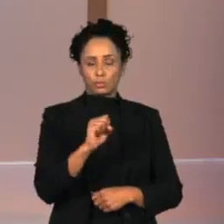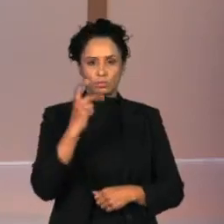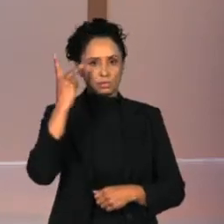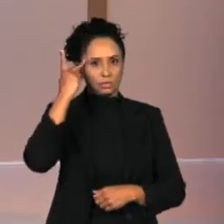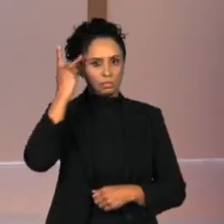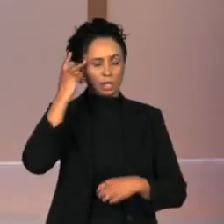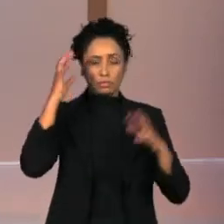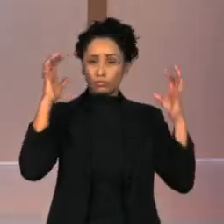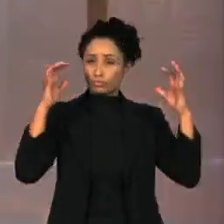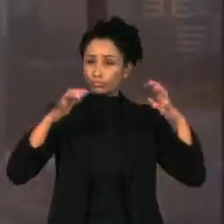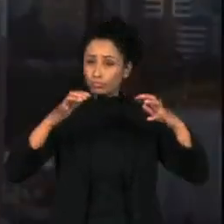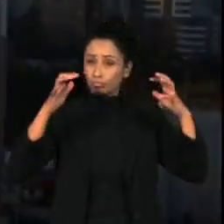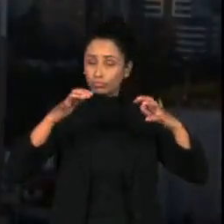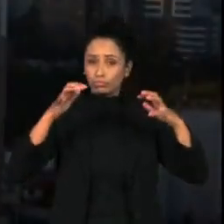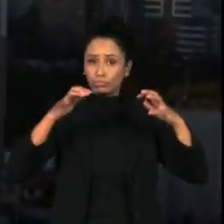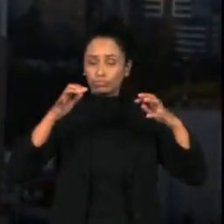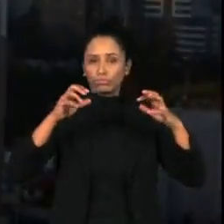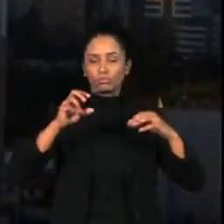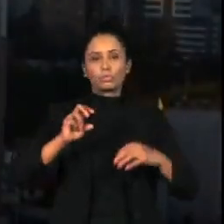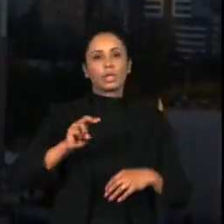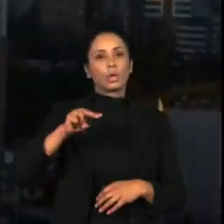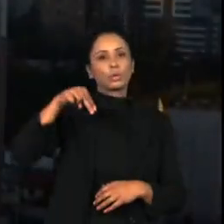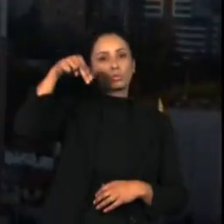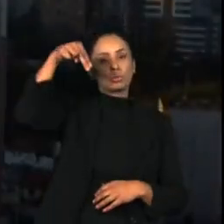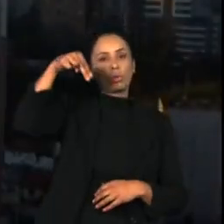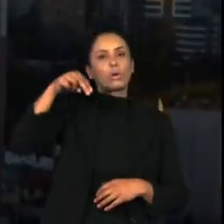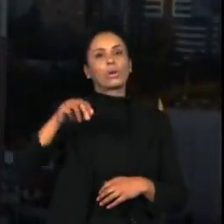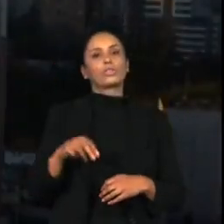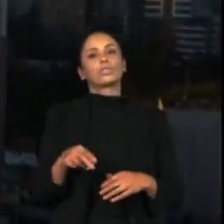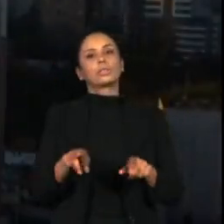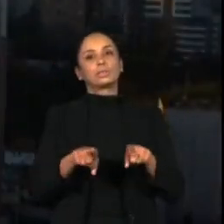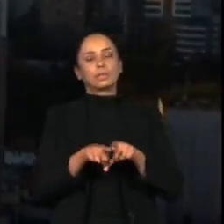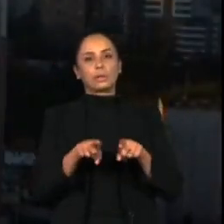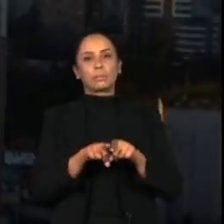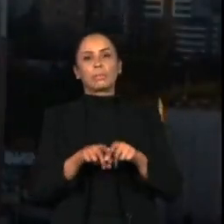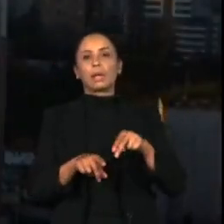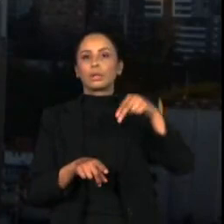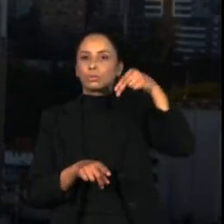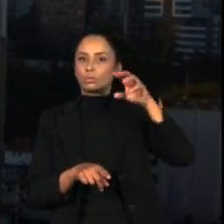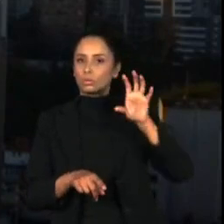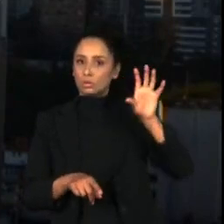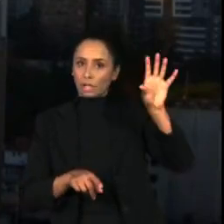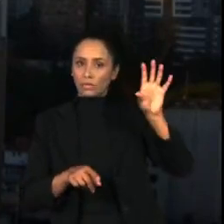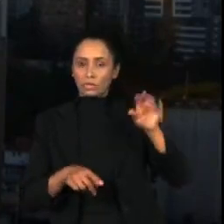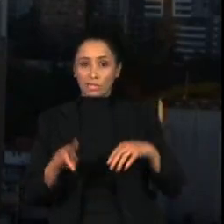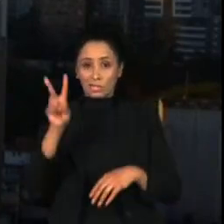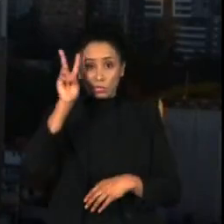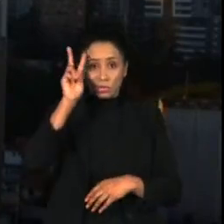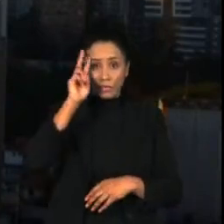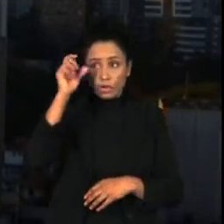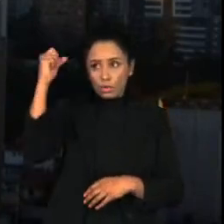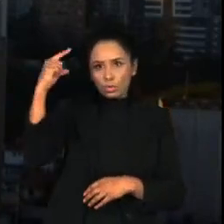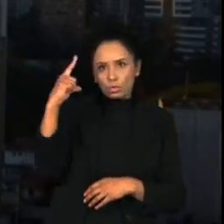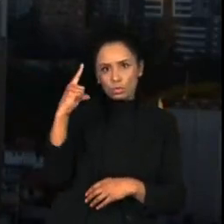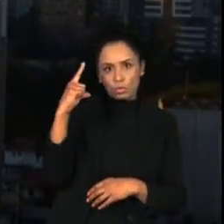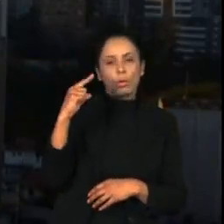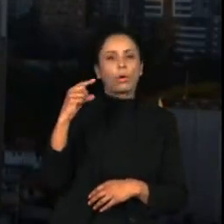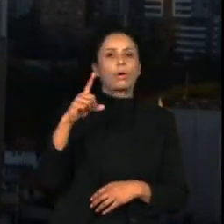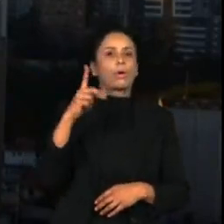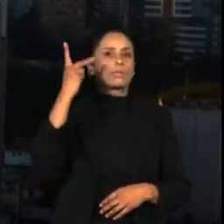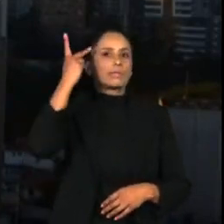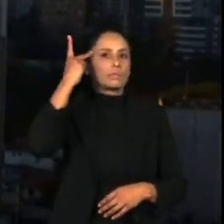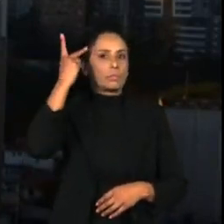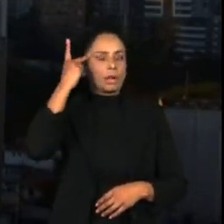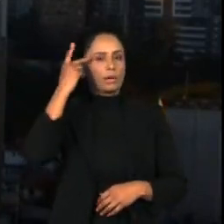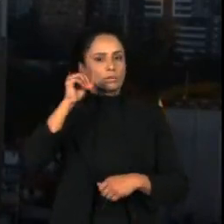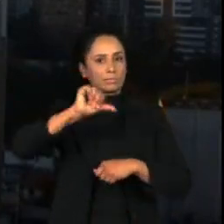Chuvas continuam no norte e também no nordeste, mas a segunda será pelo menos de sol aqui no estado de São Paulo. Aqui na capital